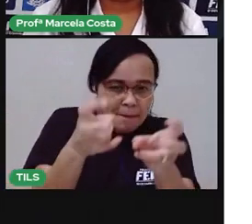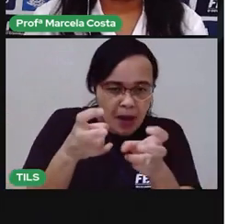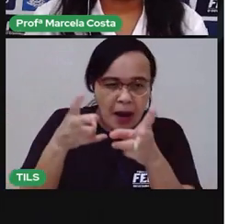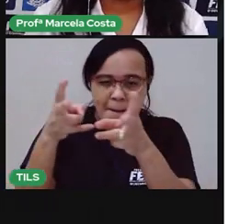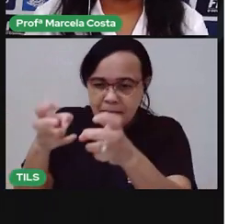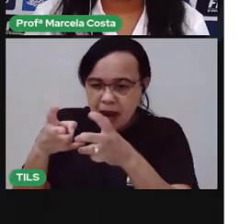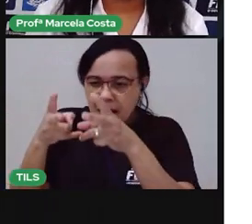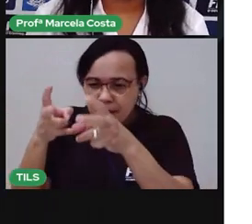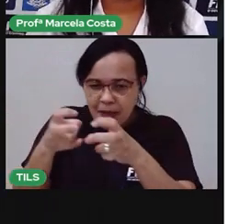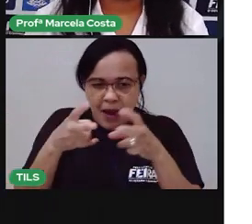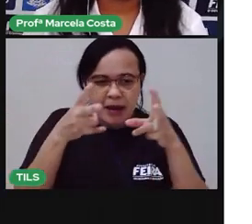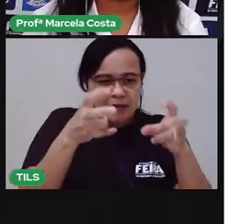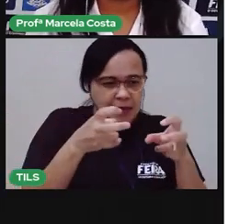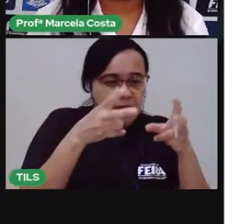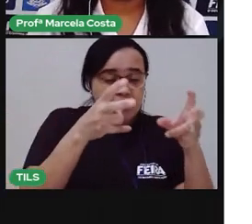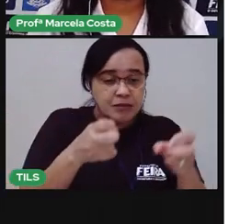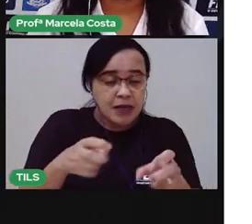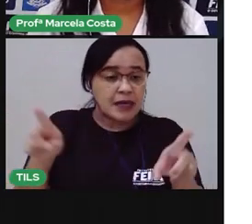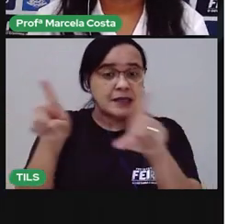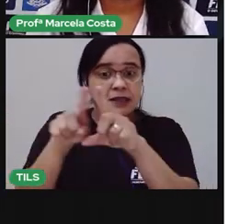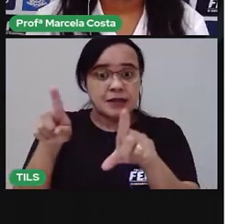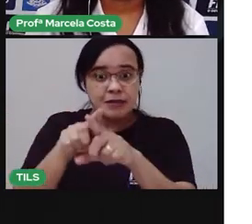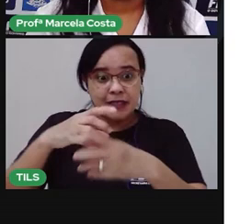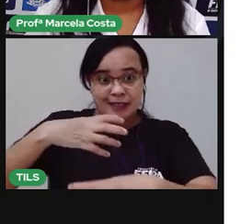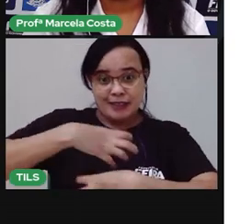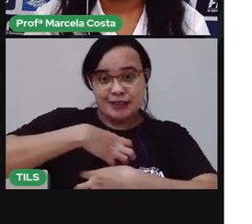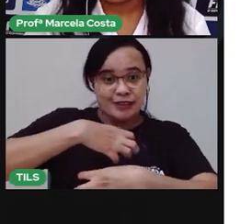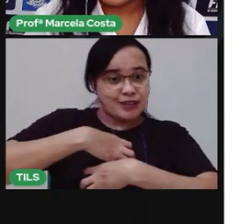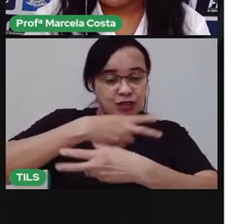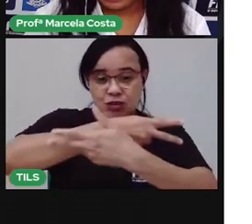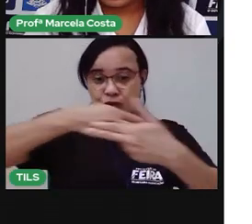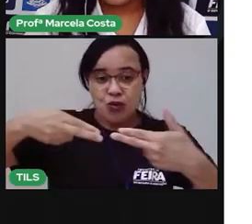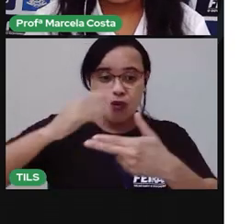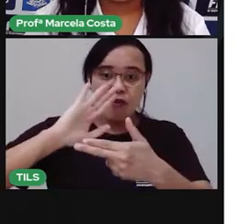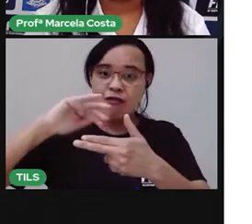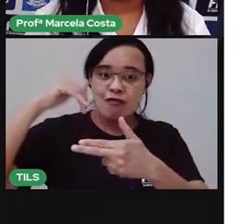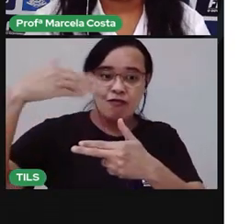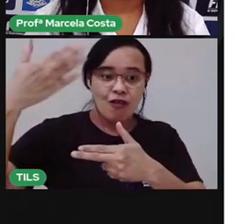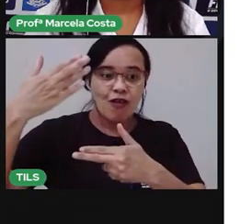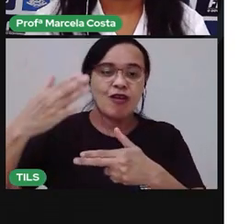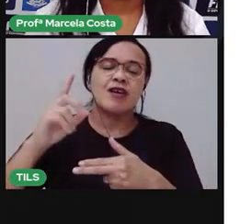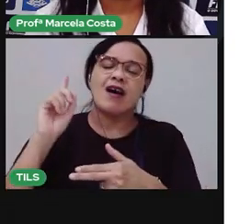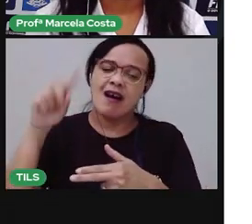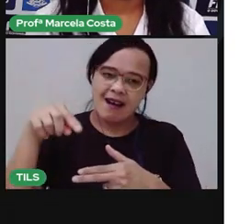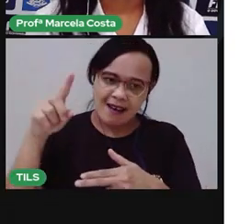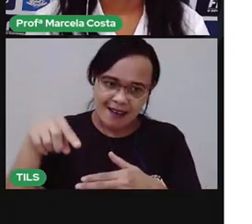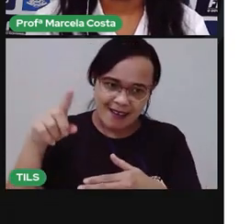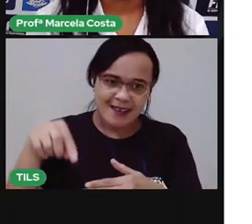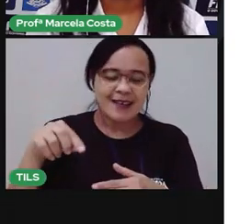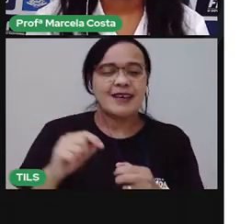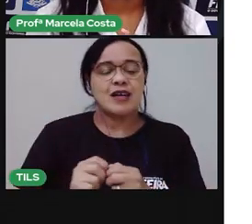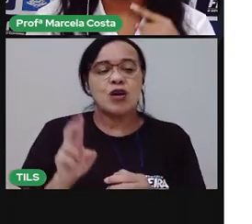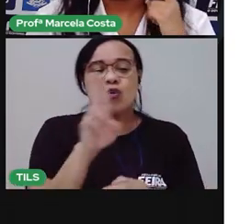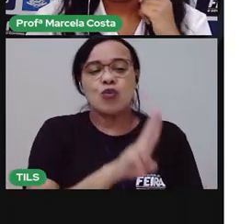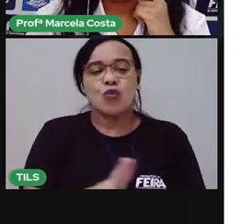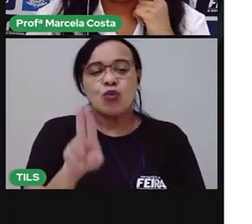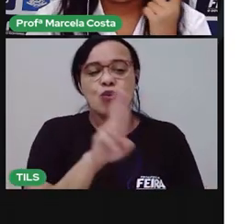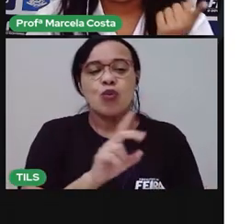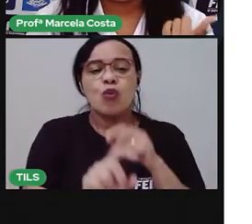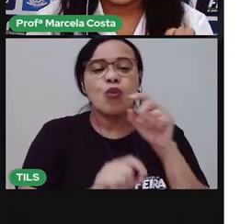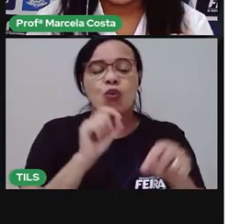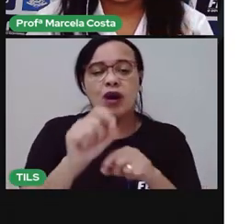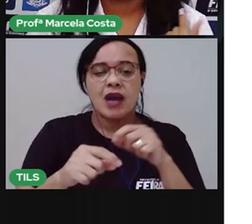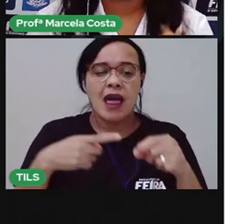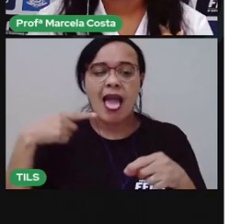permitem sentir estímulos externos. E para isso, a gente usa o